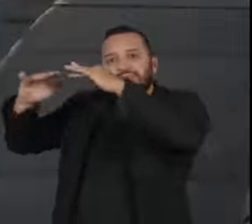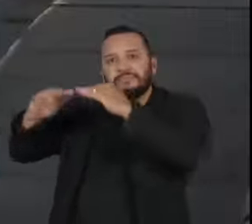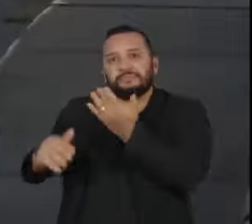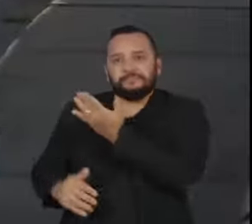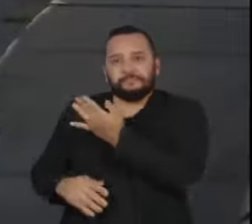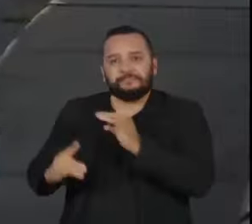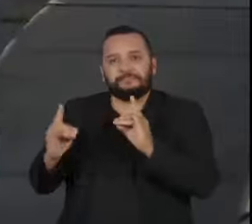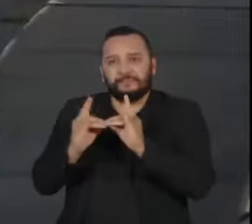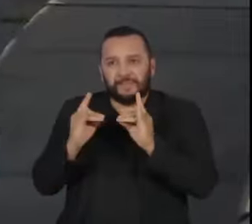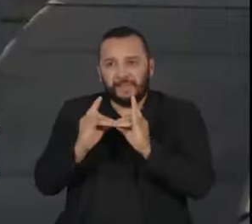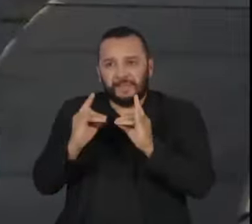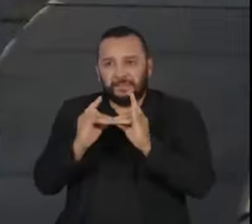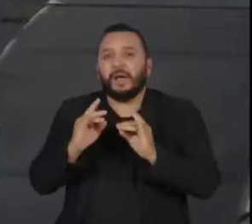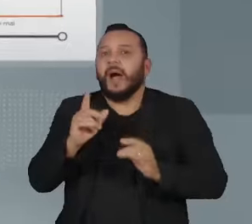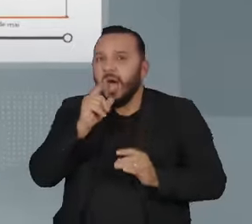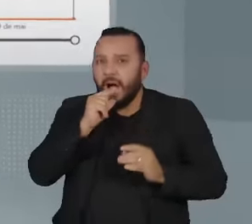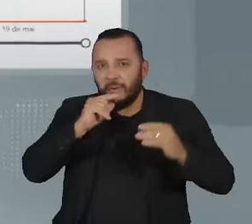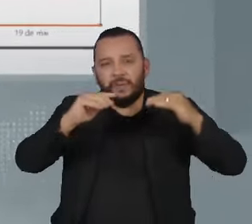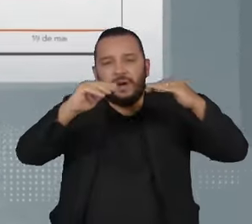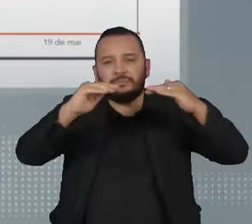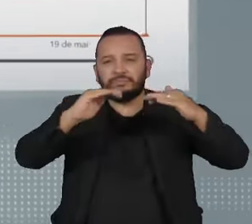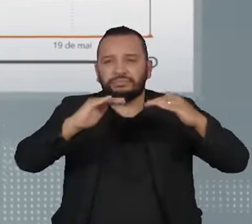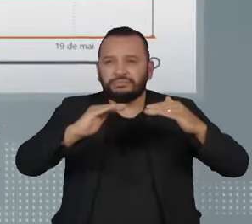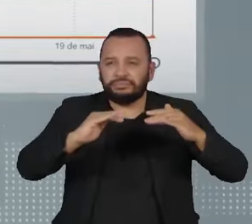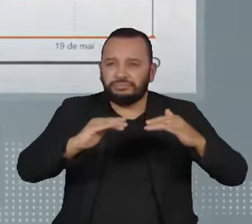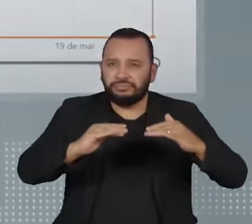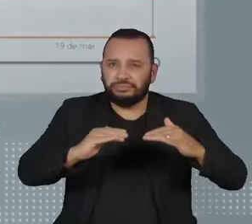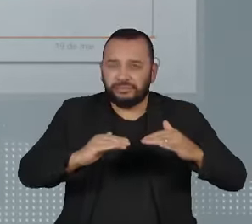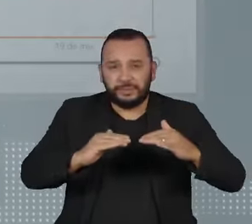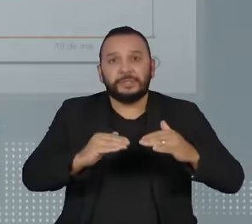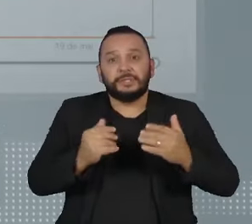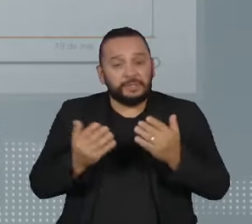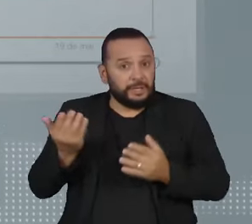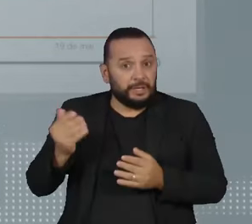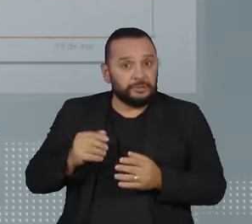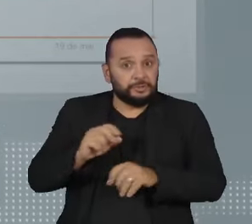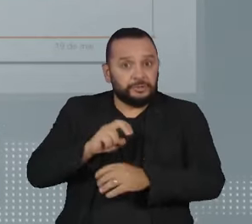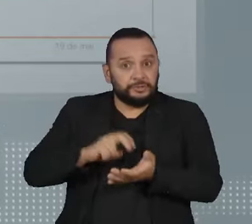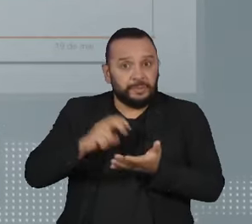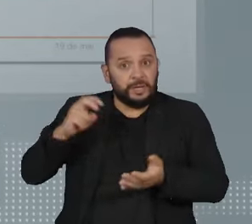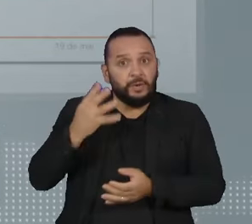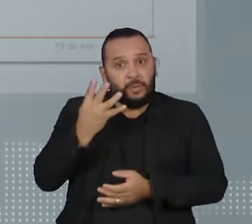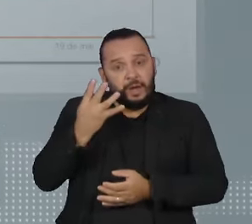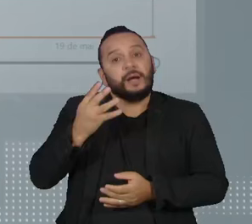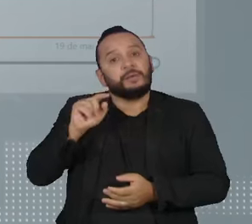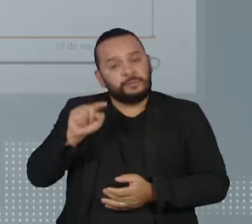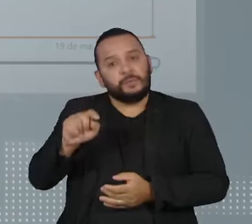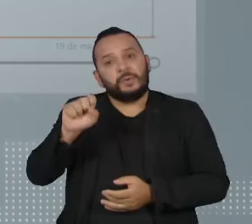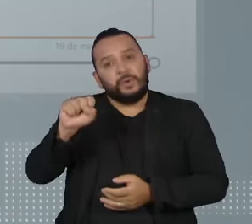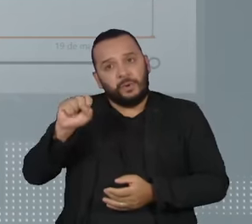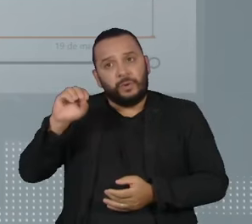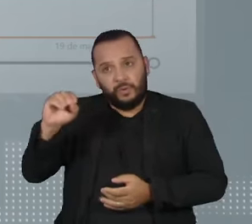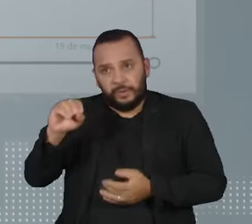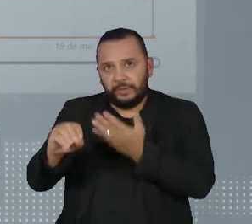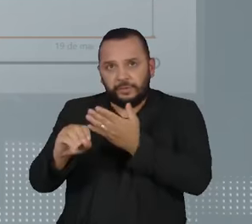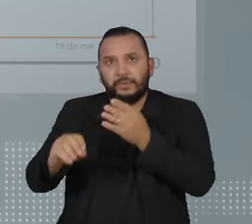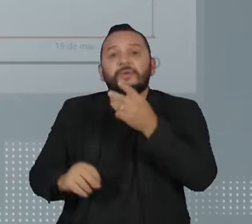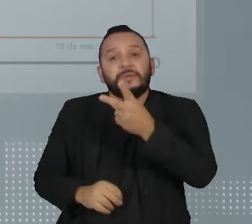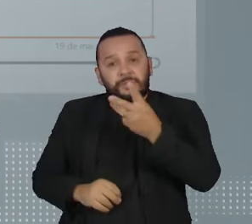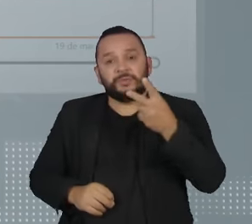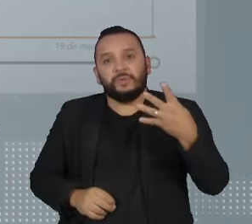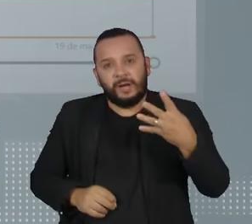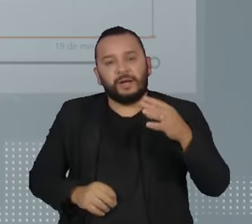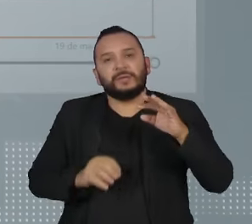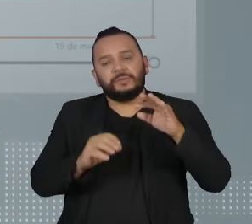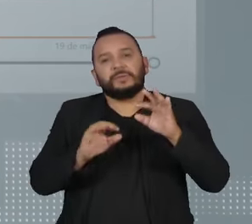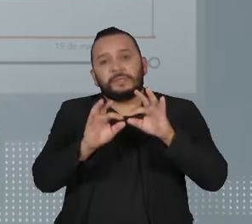em Porto Alegre vai baixando lentamente. Pela manhã, estava em 4 metros e 8 centímetros, 24 centímetros a menos que no mesmo